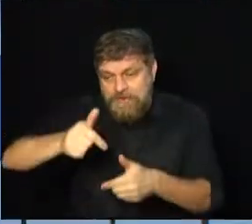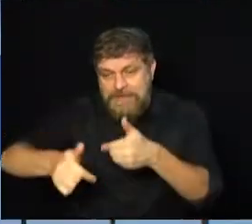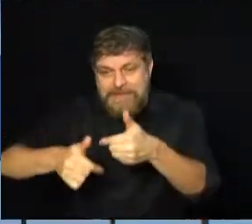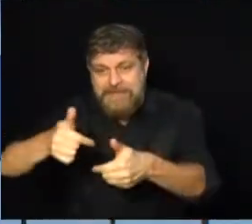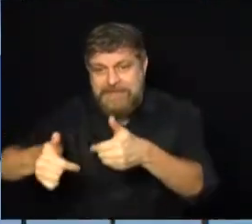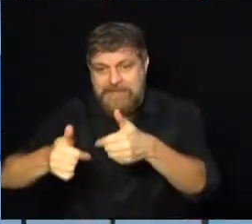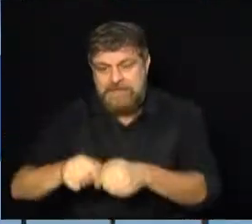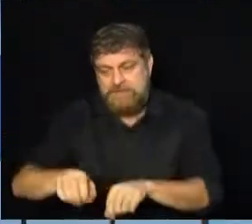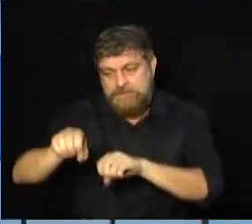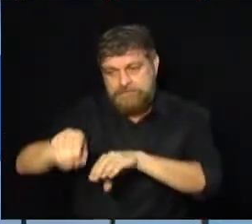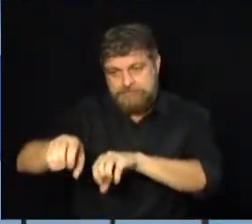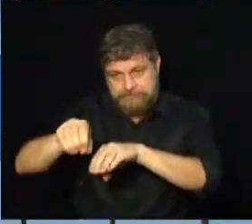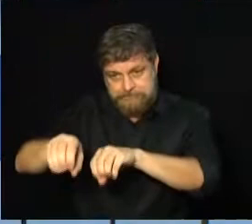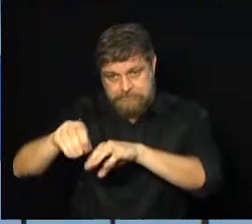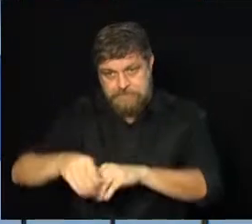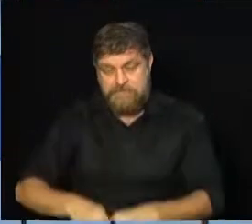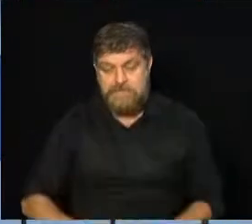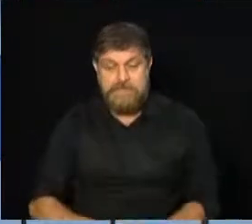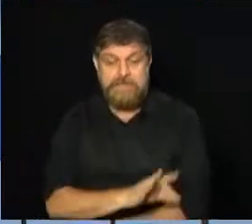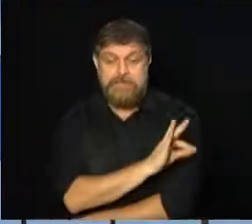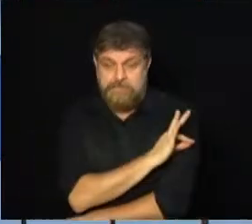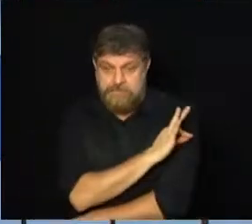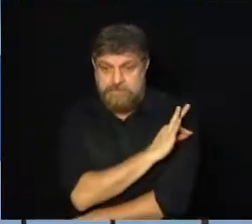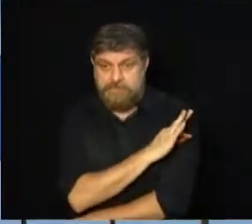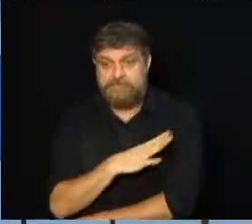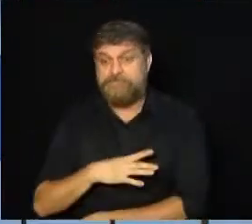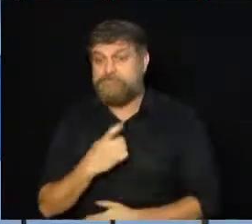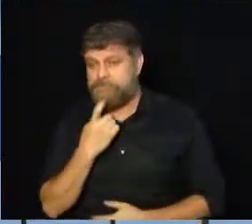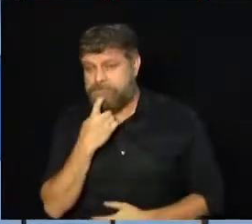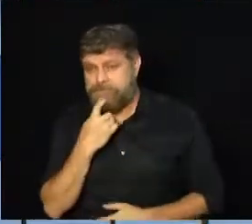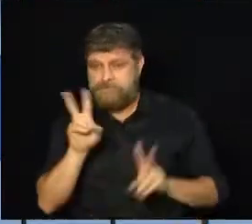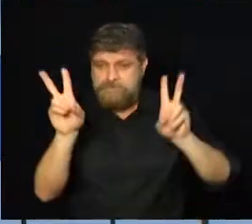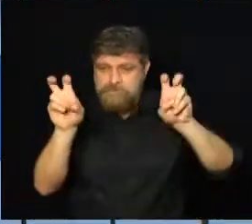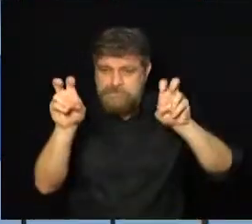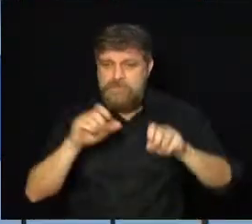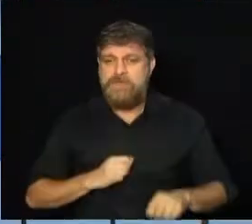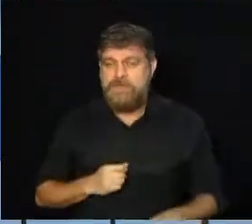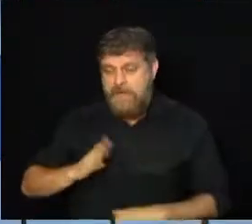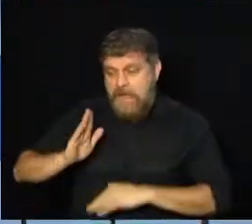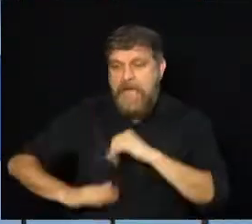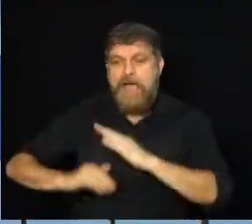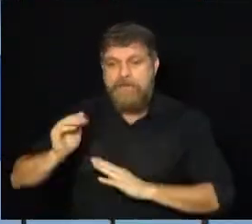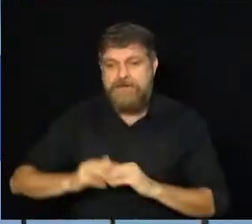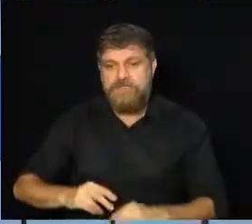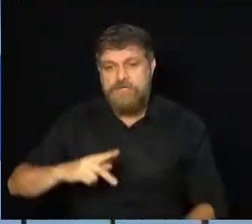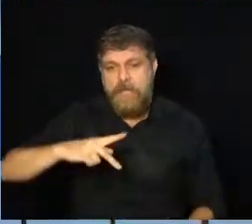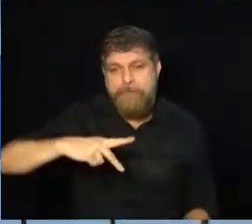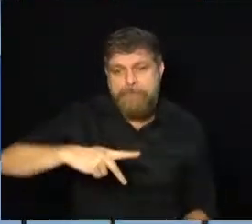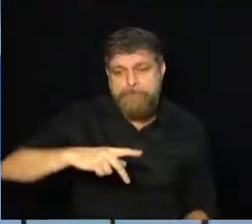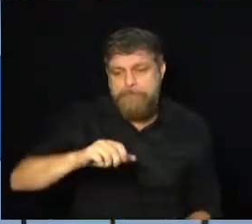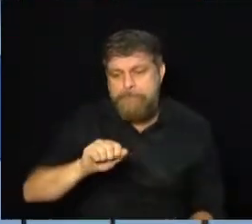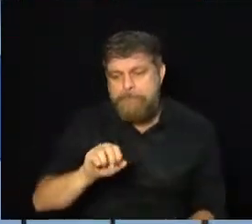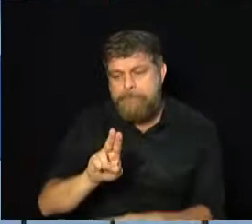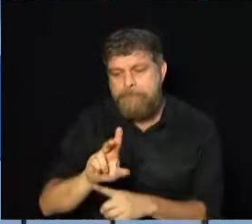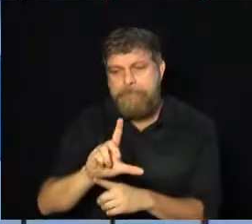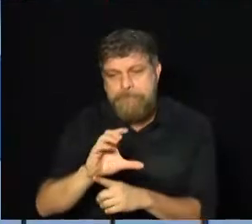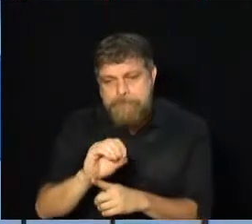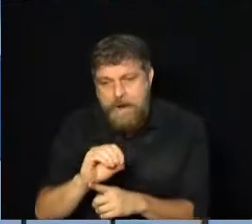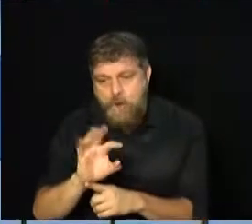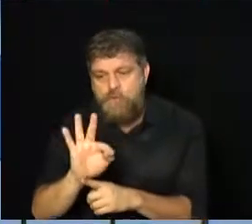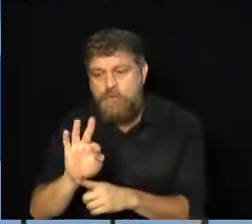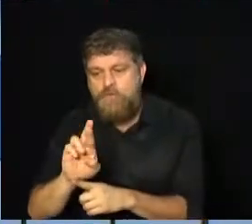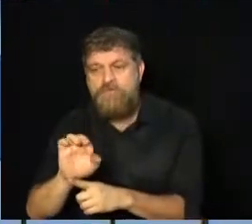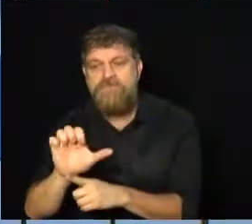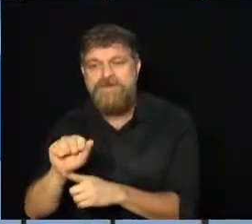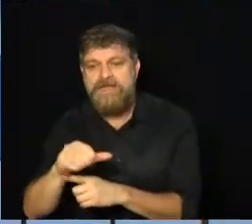Decentralizada da Prefeitura de Campinas. O tema foi o legado das práticas e do pensamento de Paulo Freire,